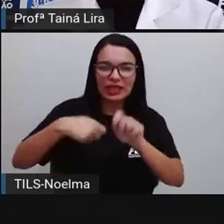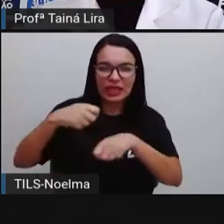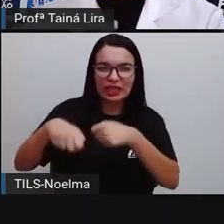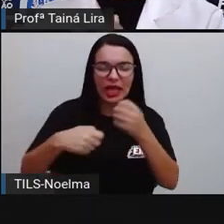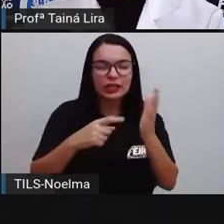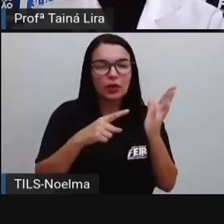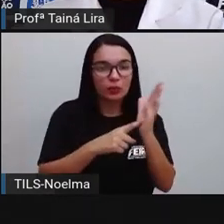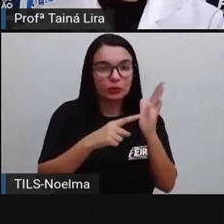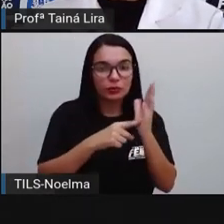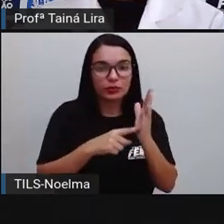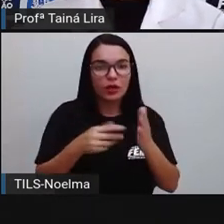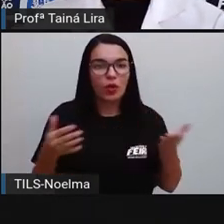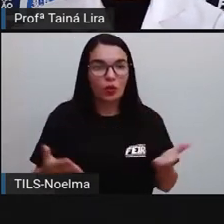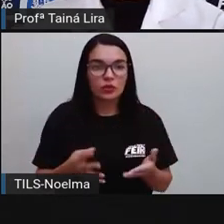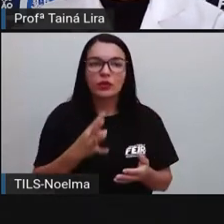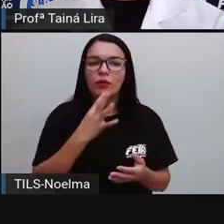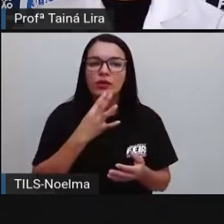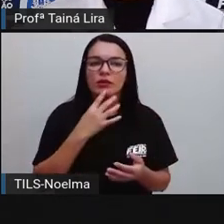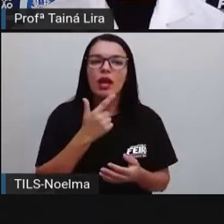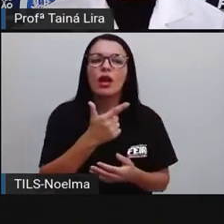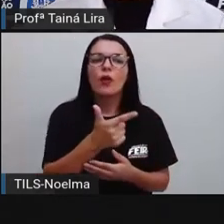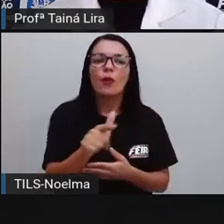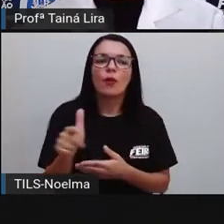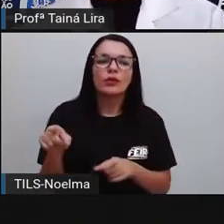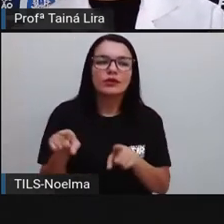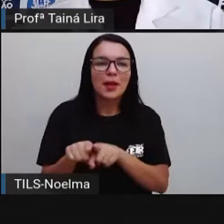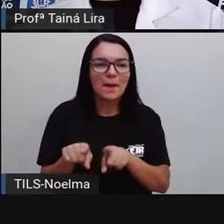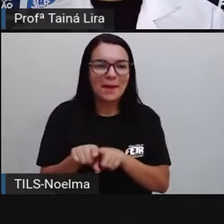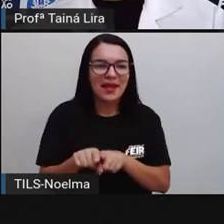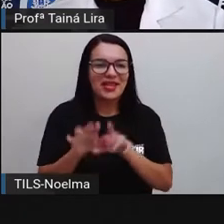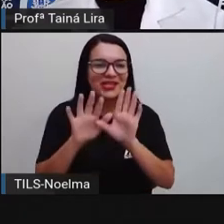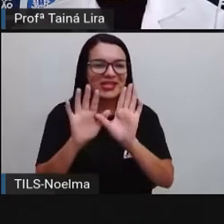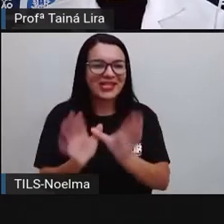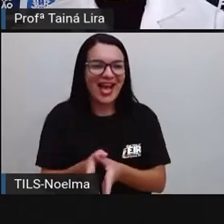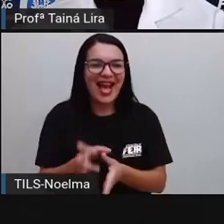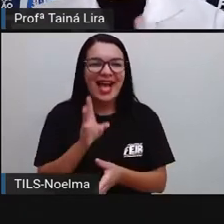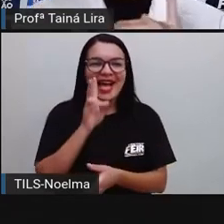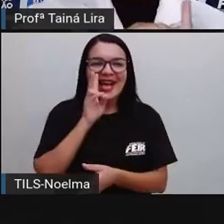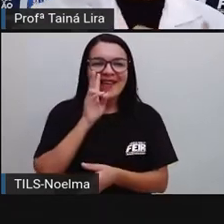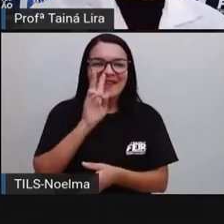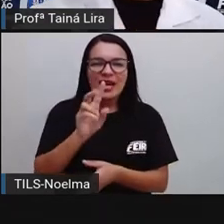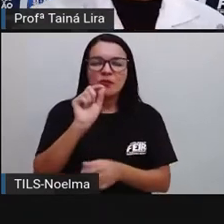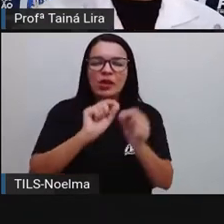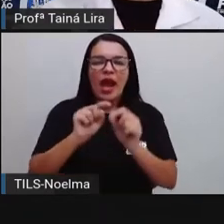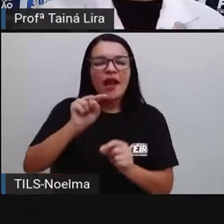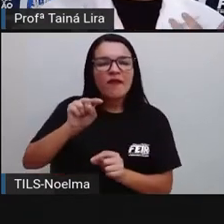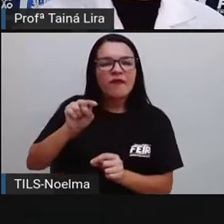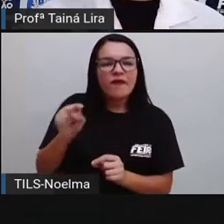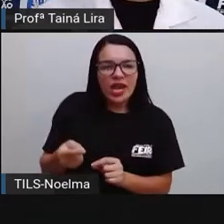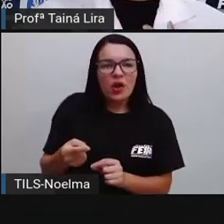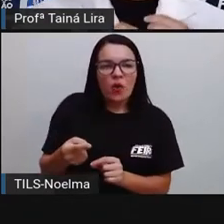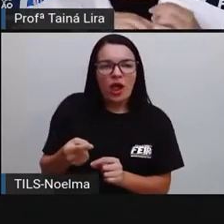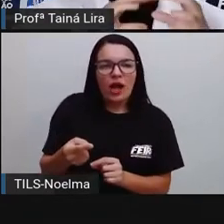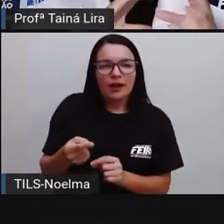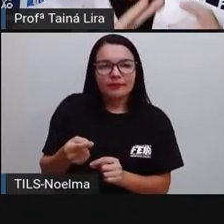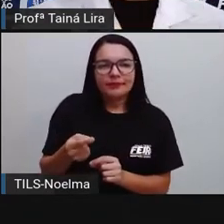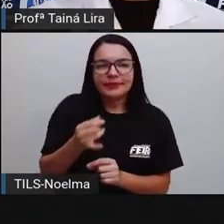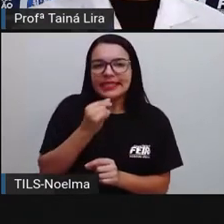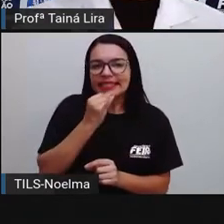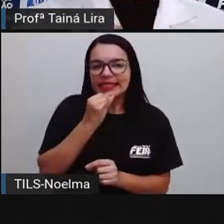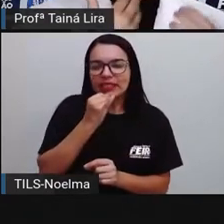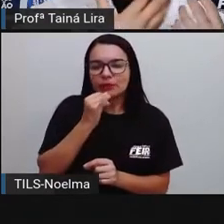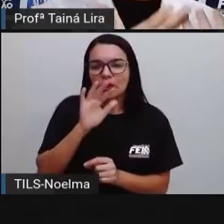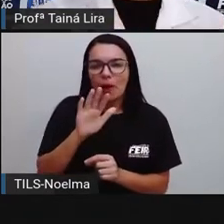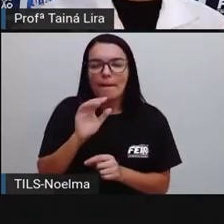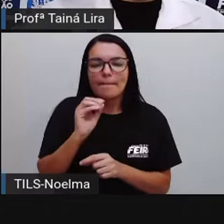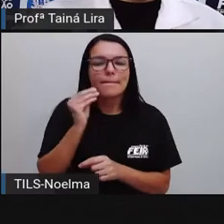pontuação também, tá? Então, nós já vimos que a vírgula, por exemplo, né? Que vai indicar